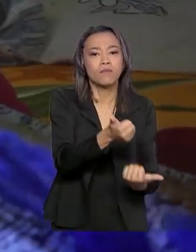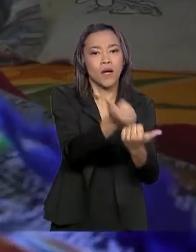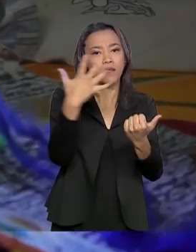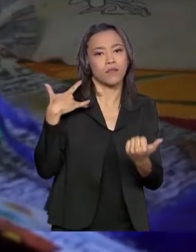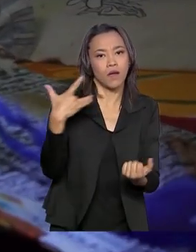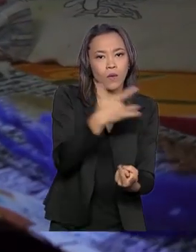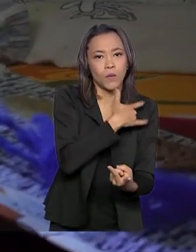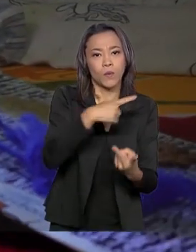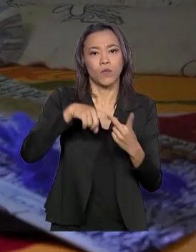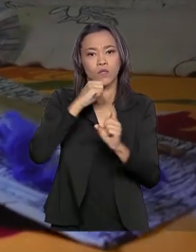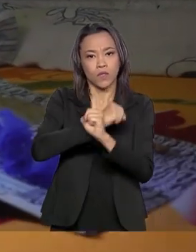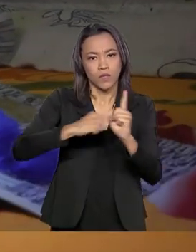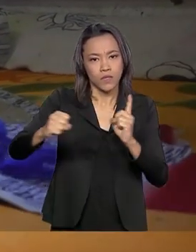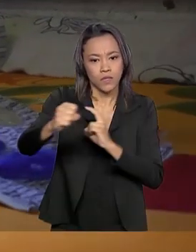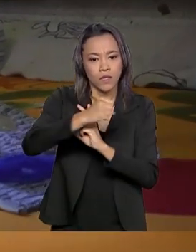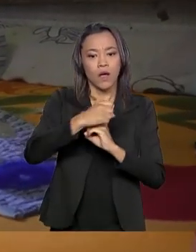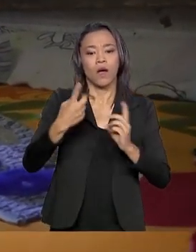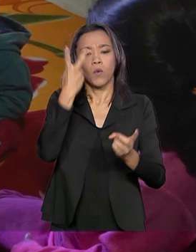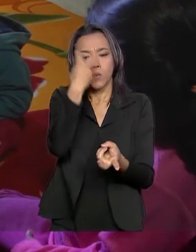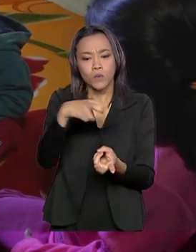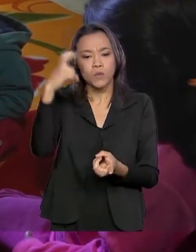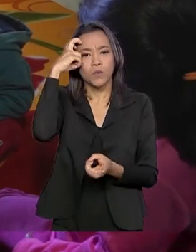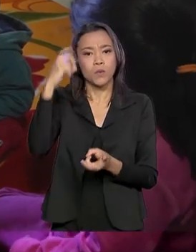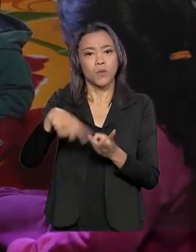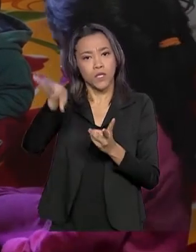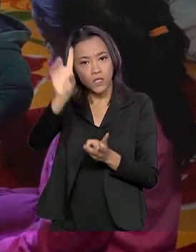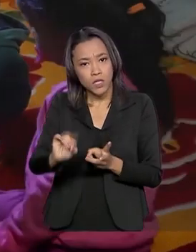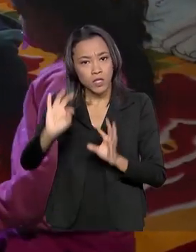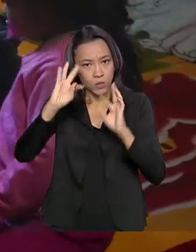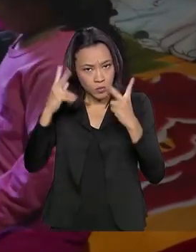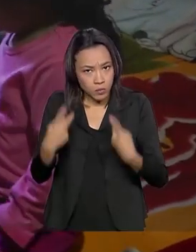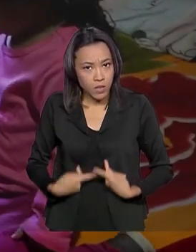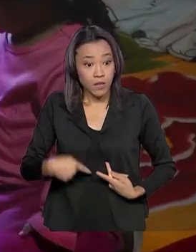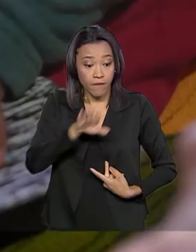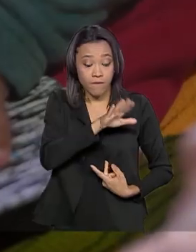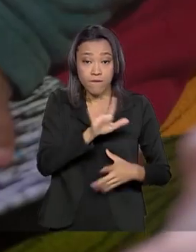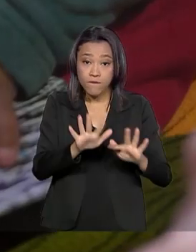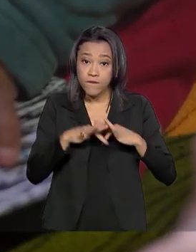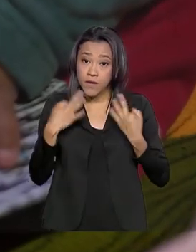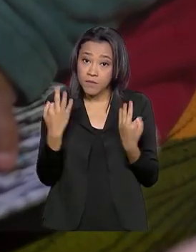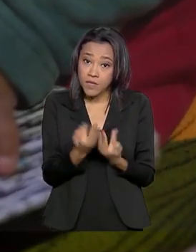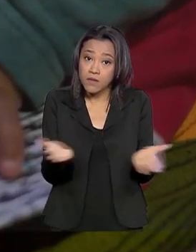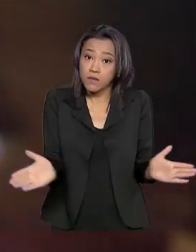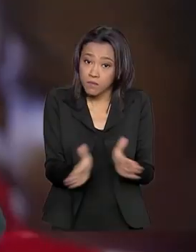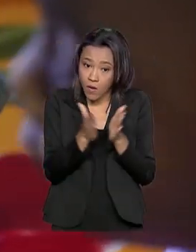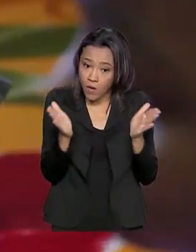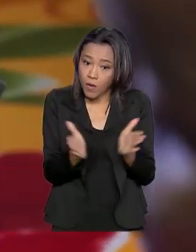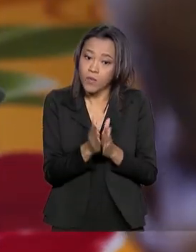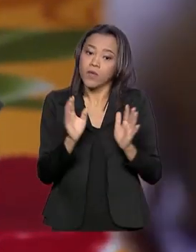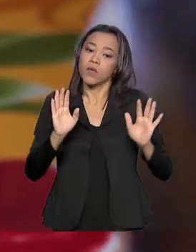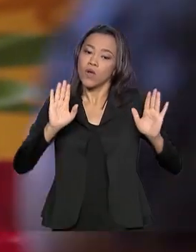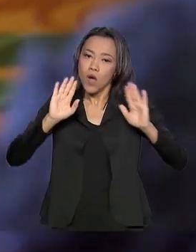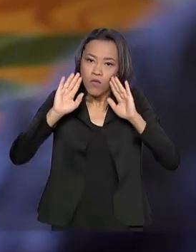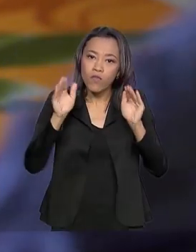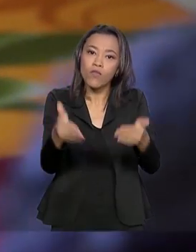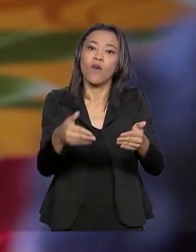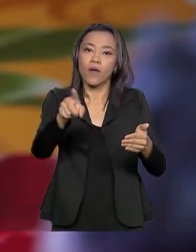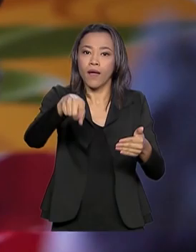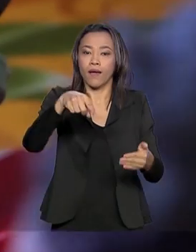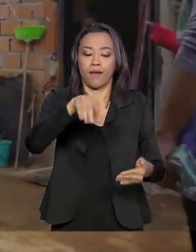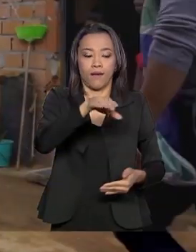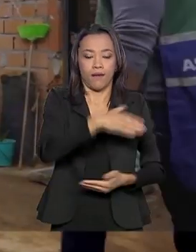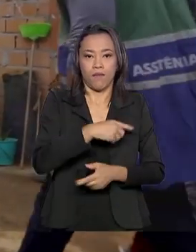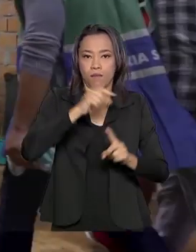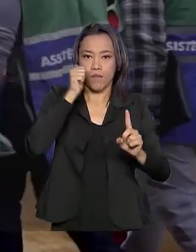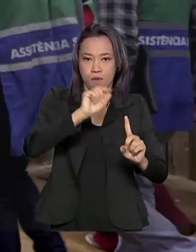assistência social, cultura e direitos humanos a famílias de baixa renda. O atendimento é voltado a gestantes e a crianças de até